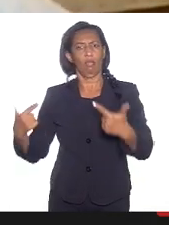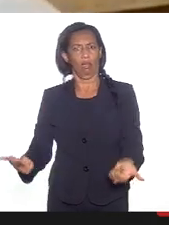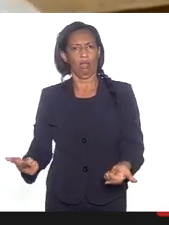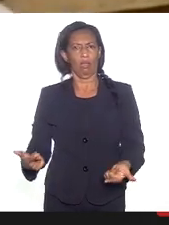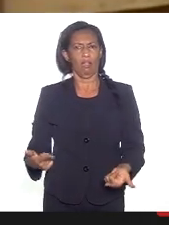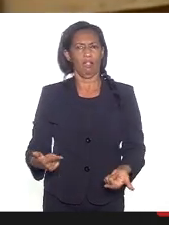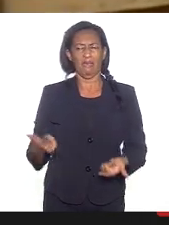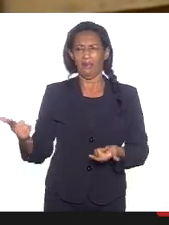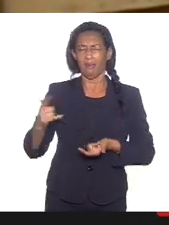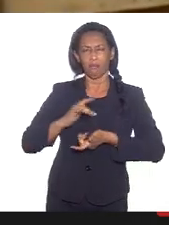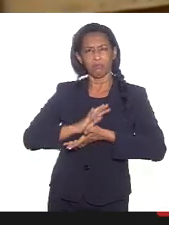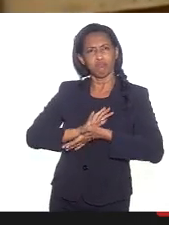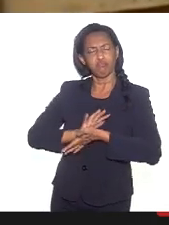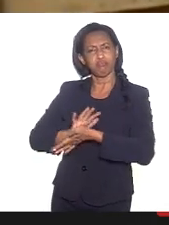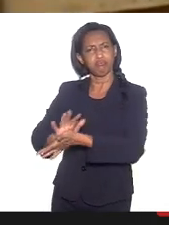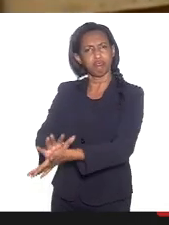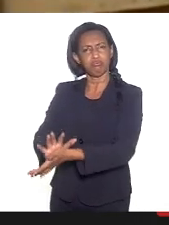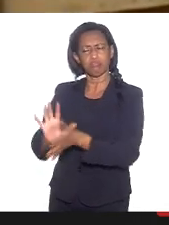indiscriminada